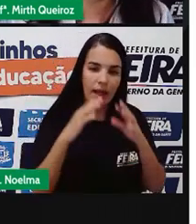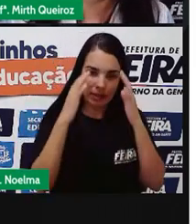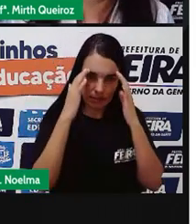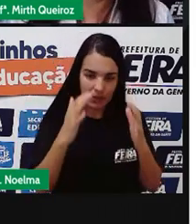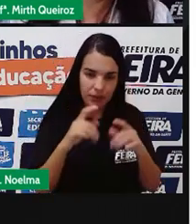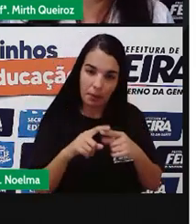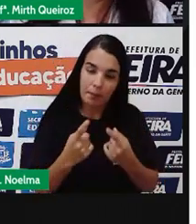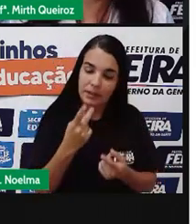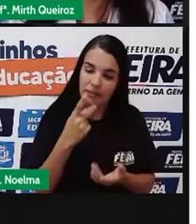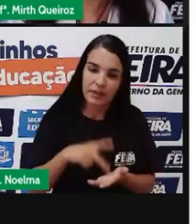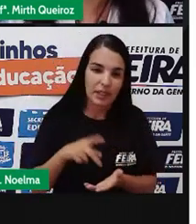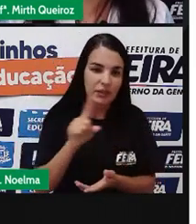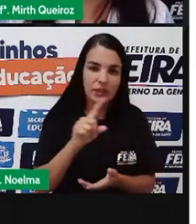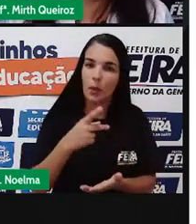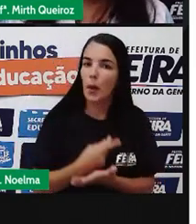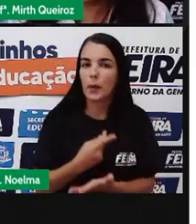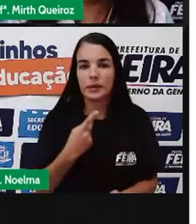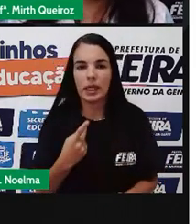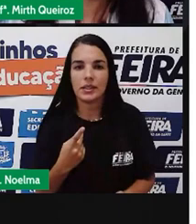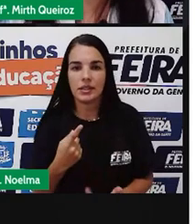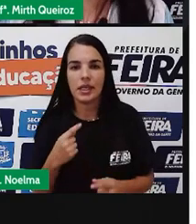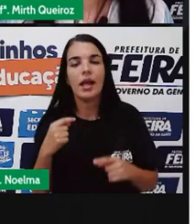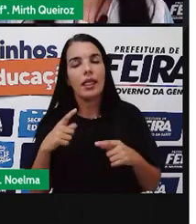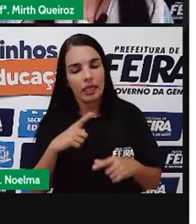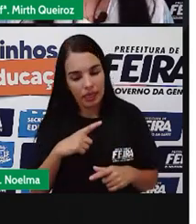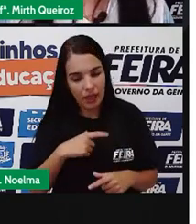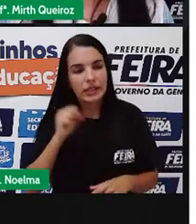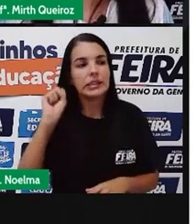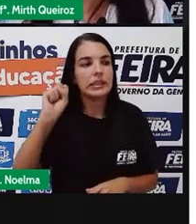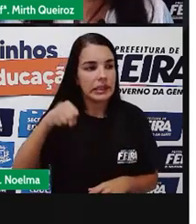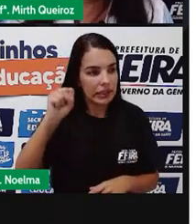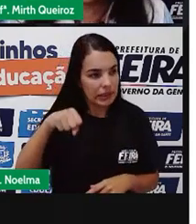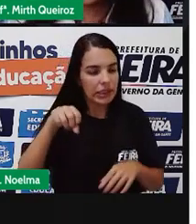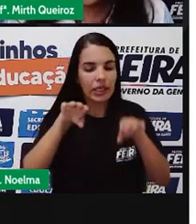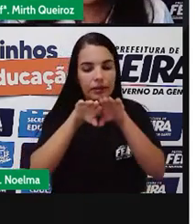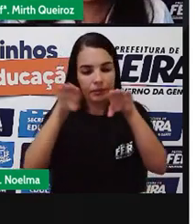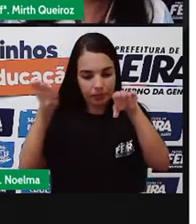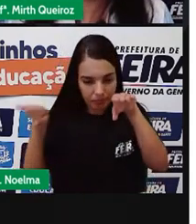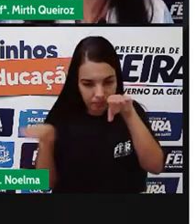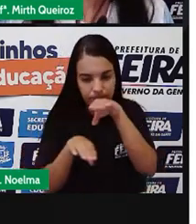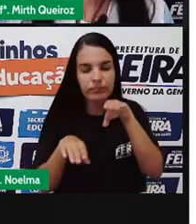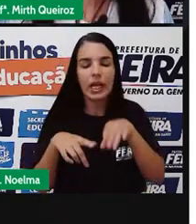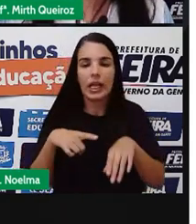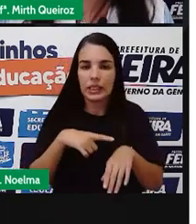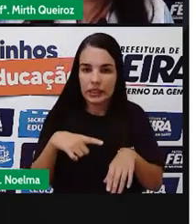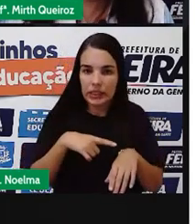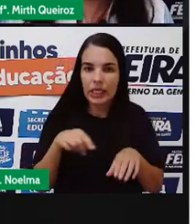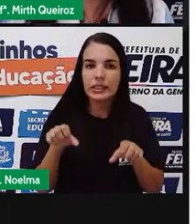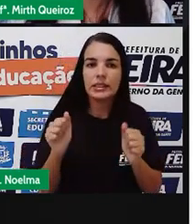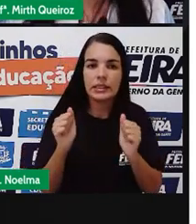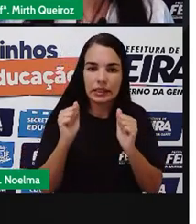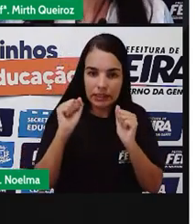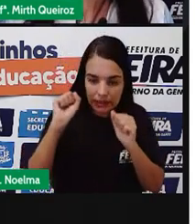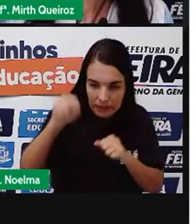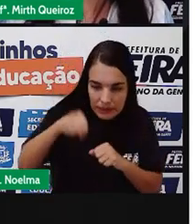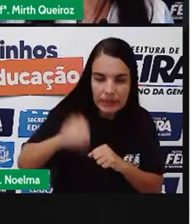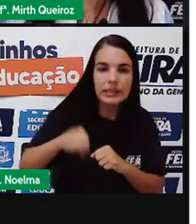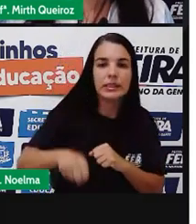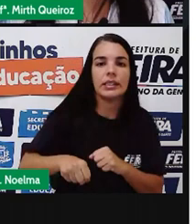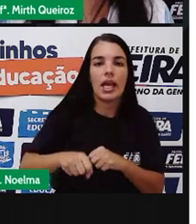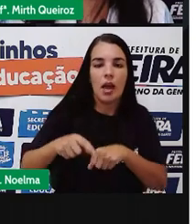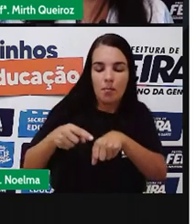acontece, né? Assim a desigualdade social, assim o elitismo cultural e, assim, o